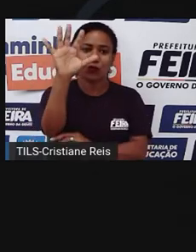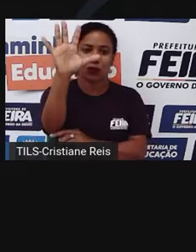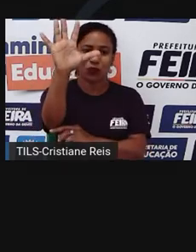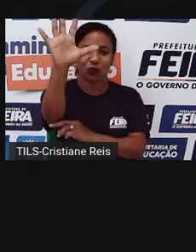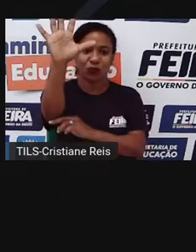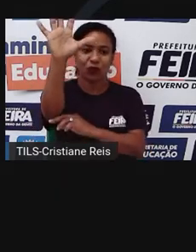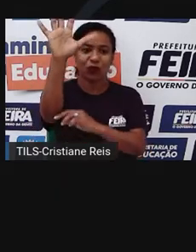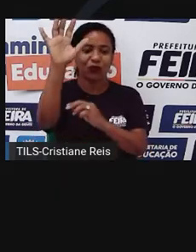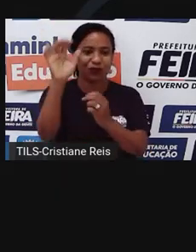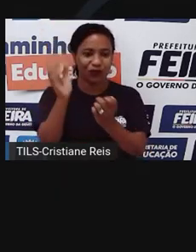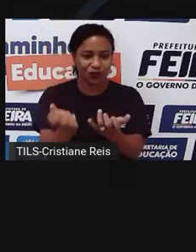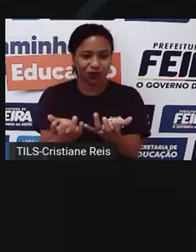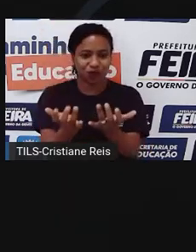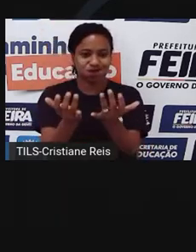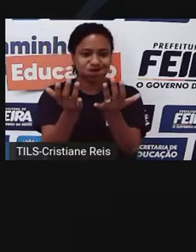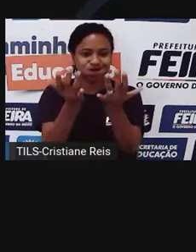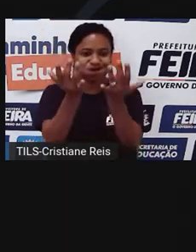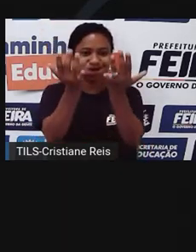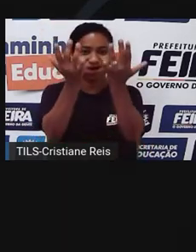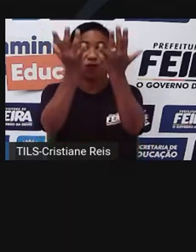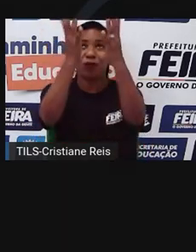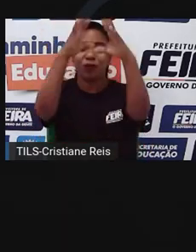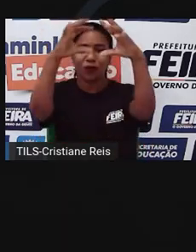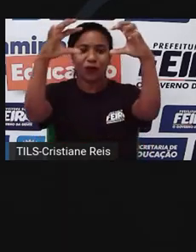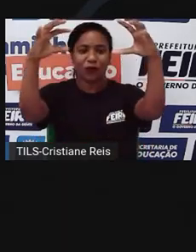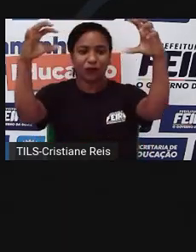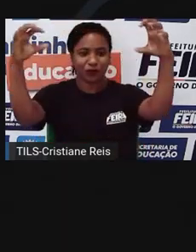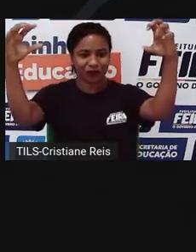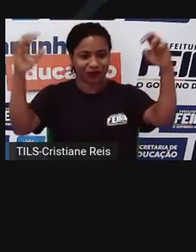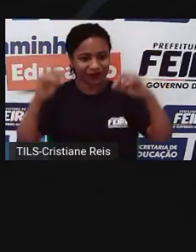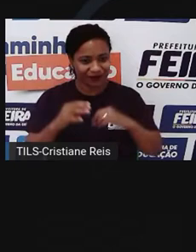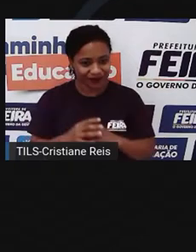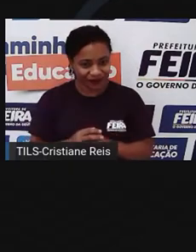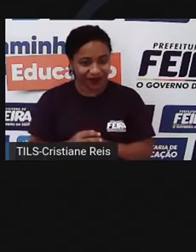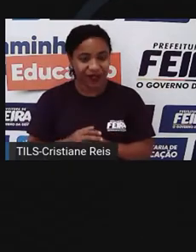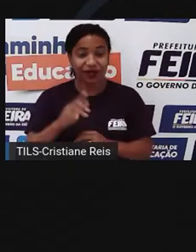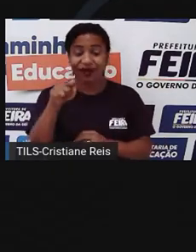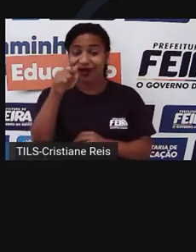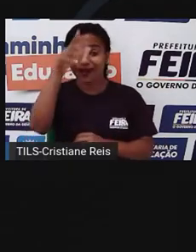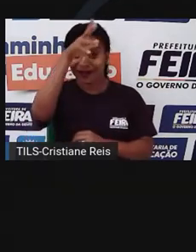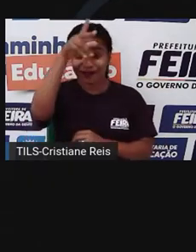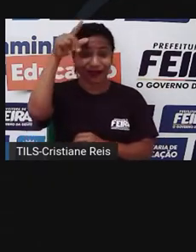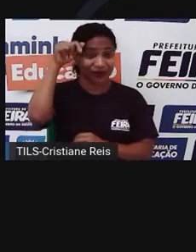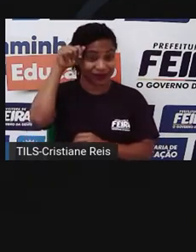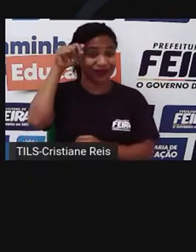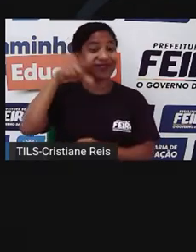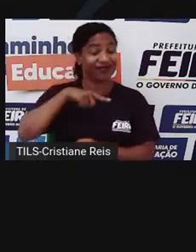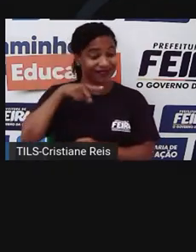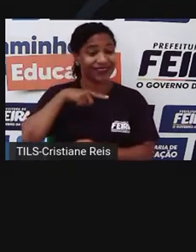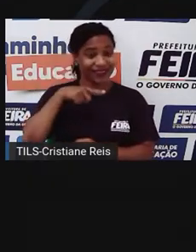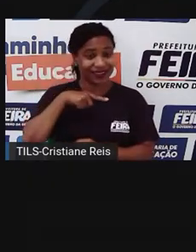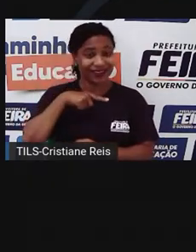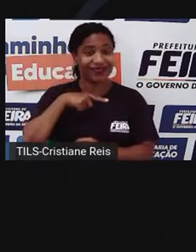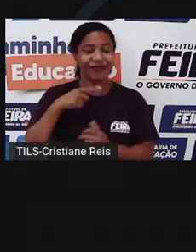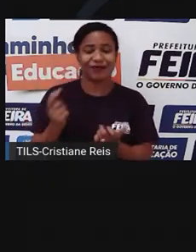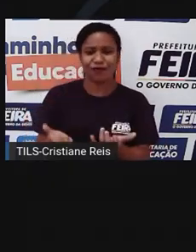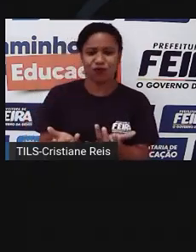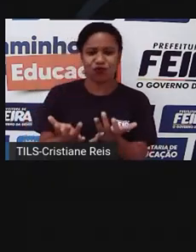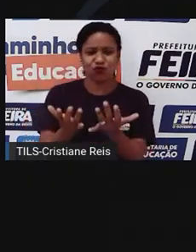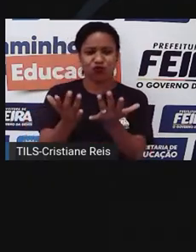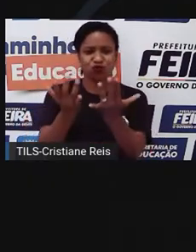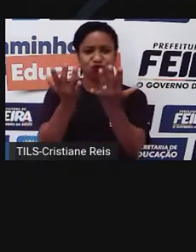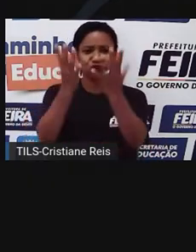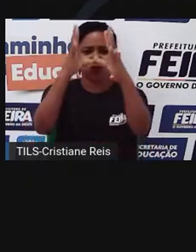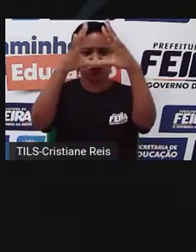A Amazônia é uma gigantesca fonte de vapor d'água que, inclusive, irriga o agronegócio no